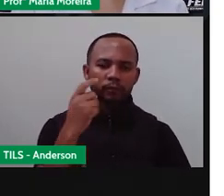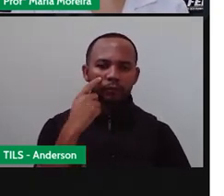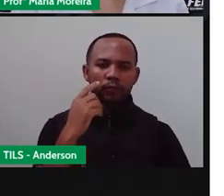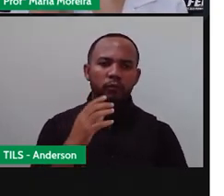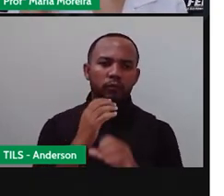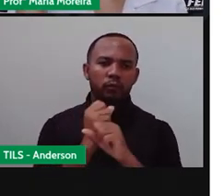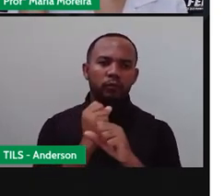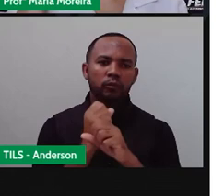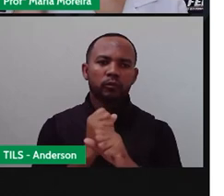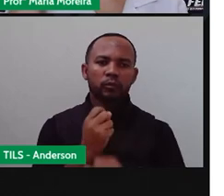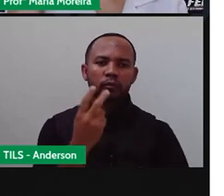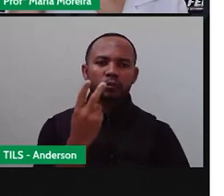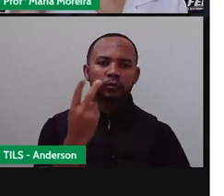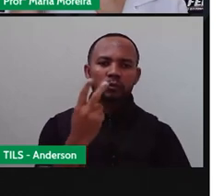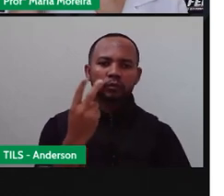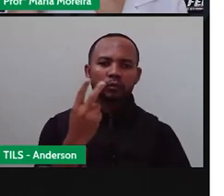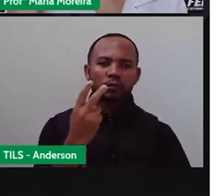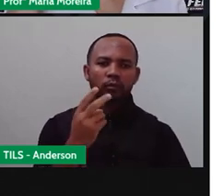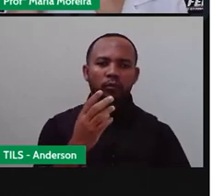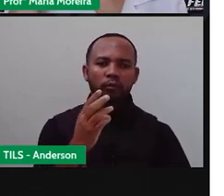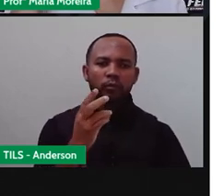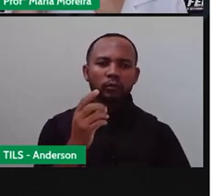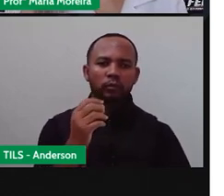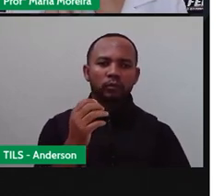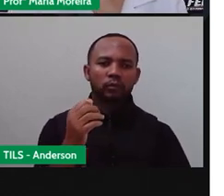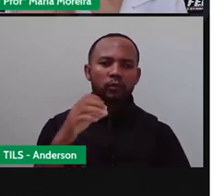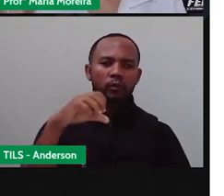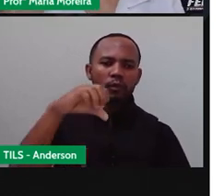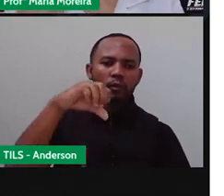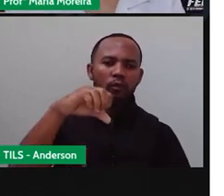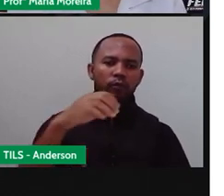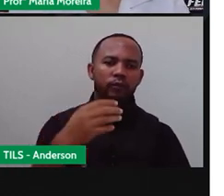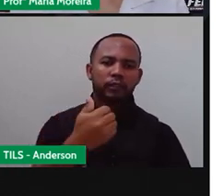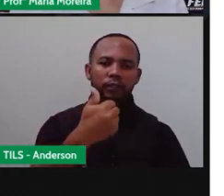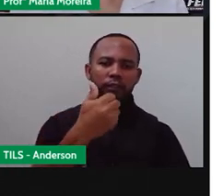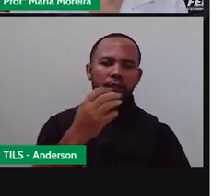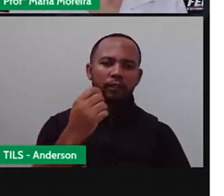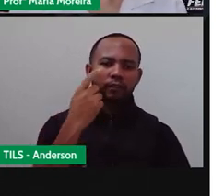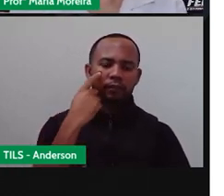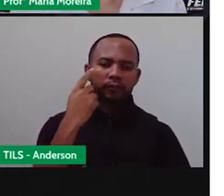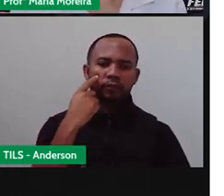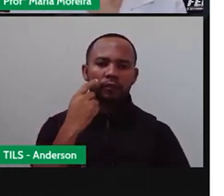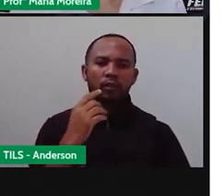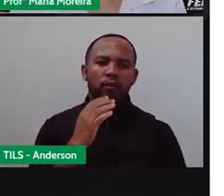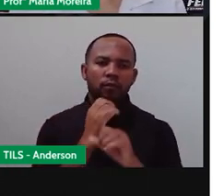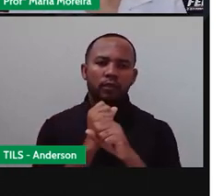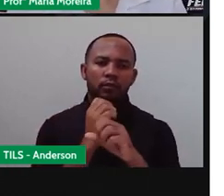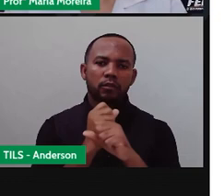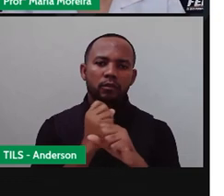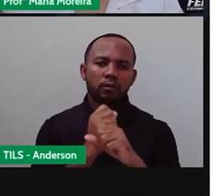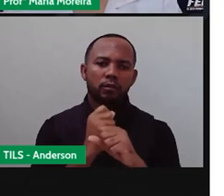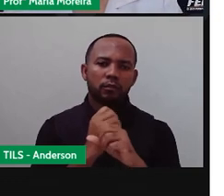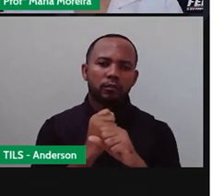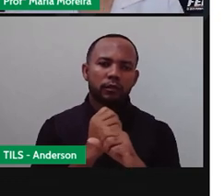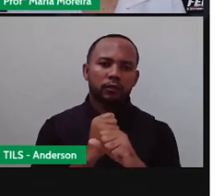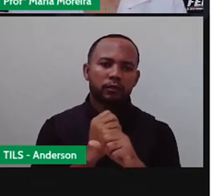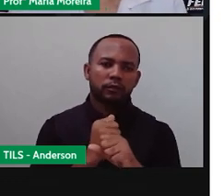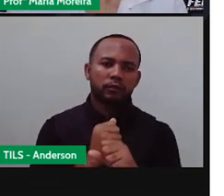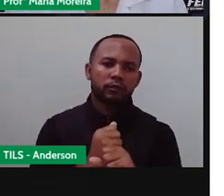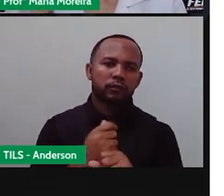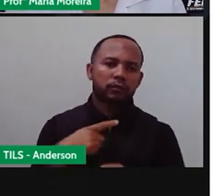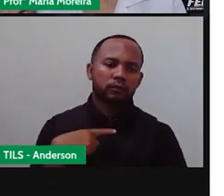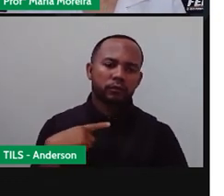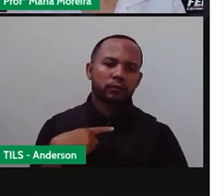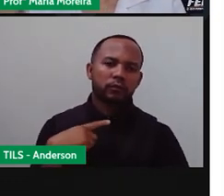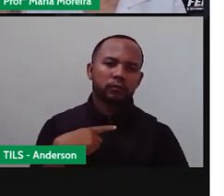Somando dois, oito, nove, dez. Dez mais sete é fácil. Dá o quê? Dez mais sete, eu tenho o quê?